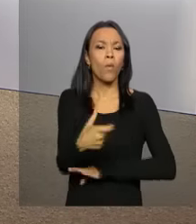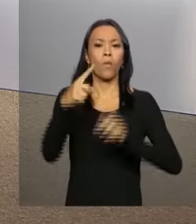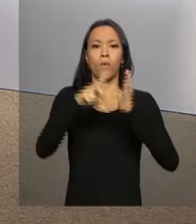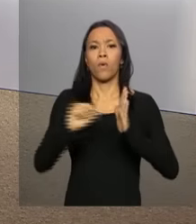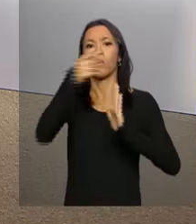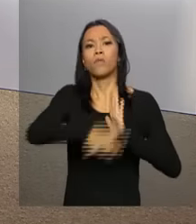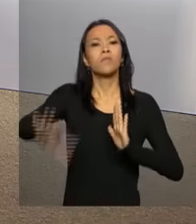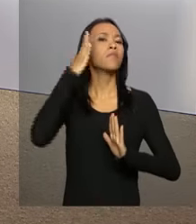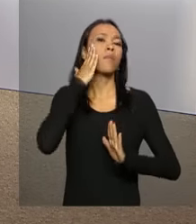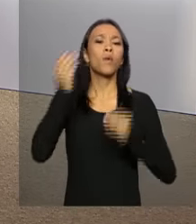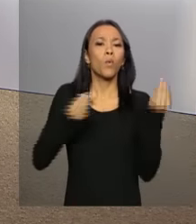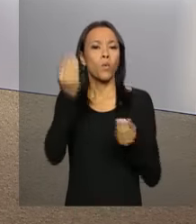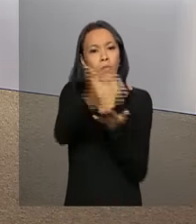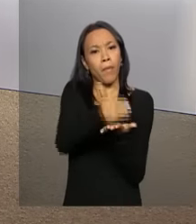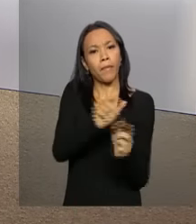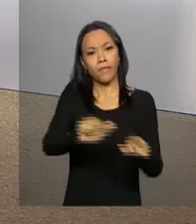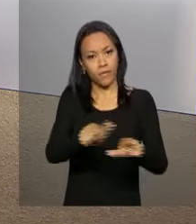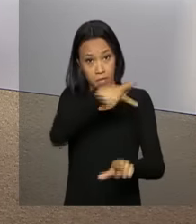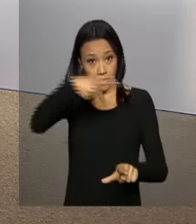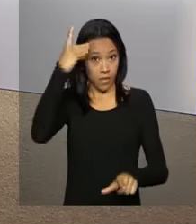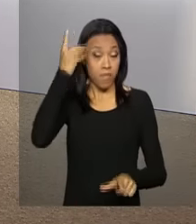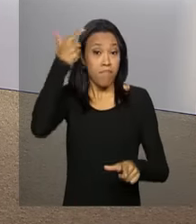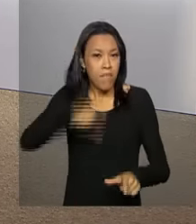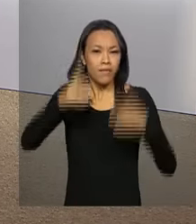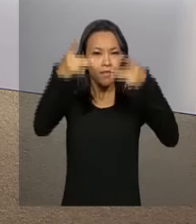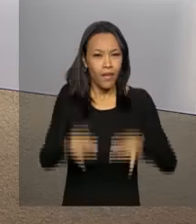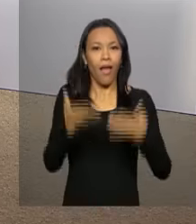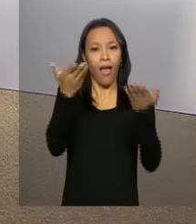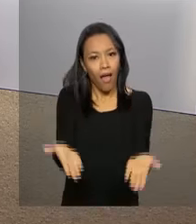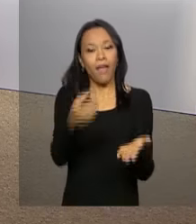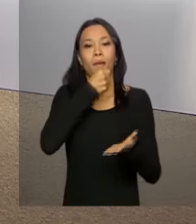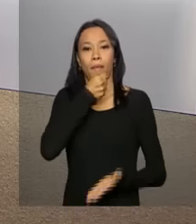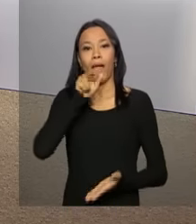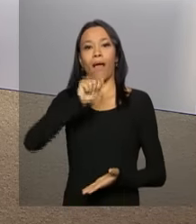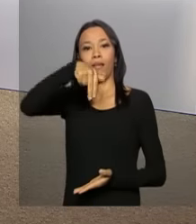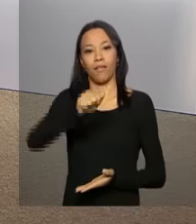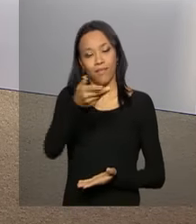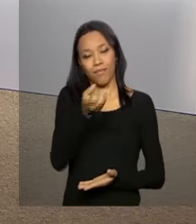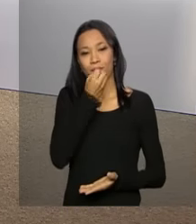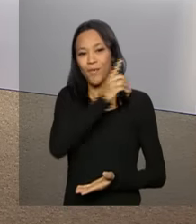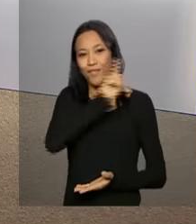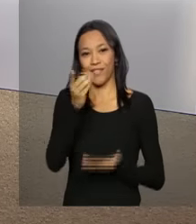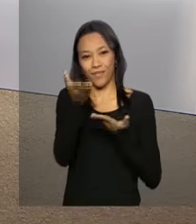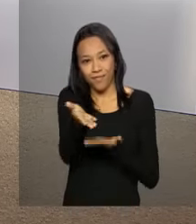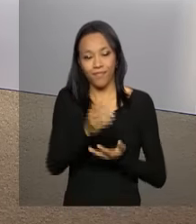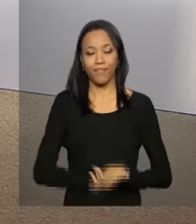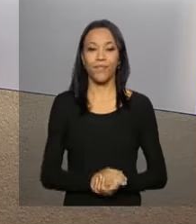da agenda da presidenta Dilma Rousseff. Quem tem as informações é a repórter Ana Gabriela Salles. Oi, Ana, bom dia.